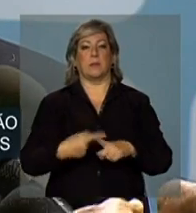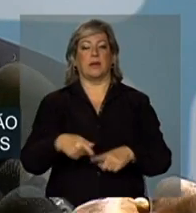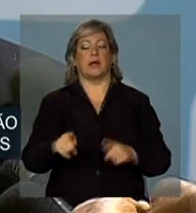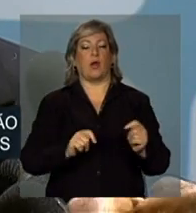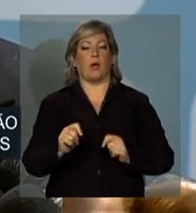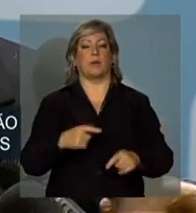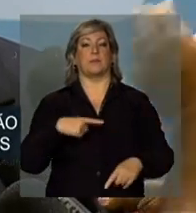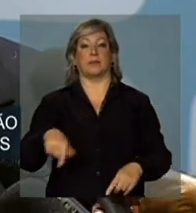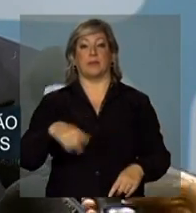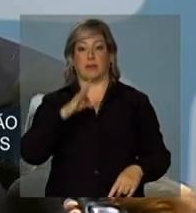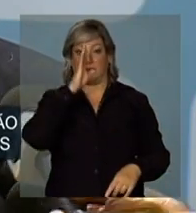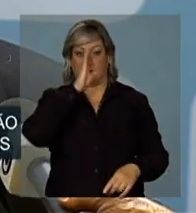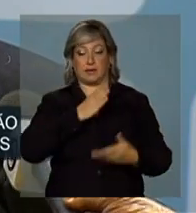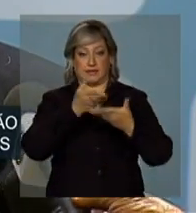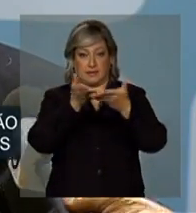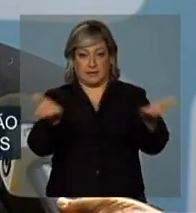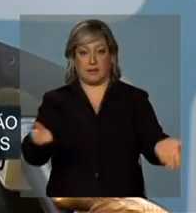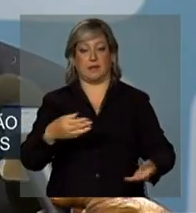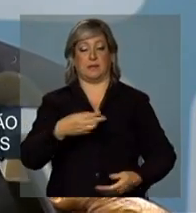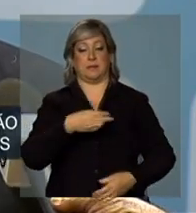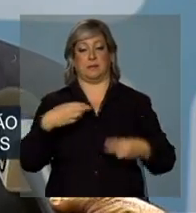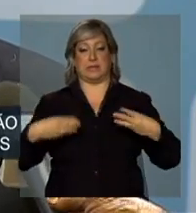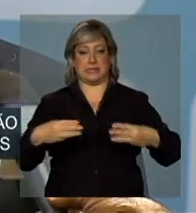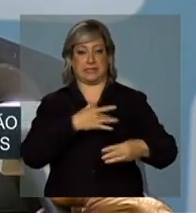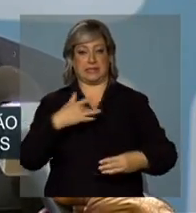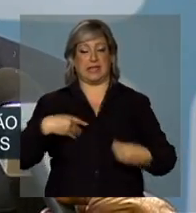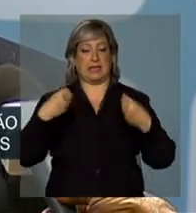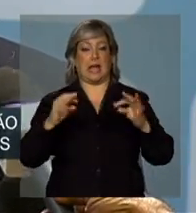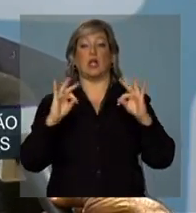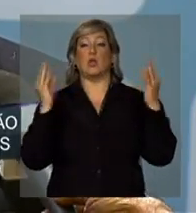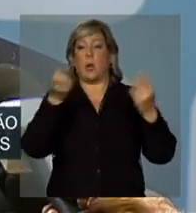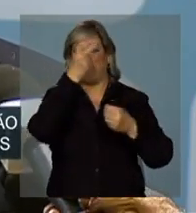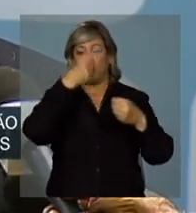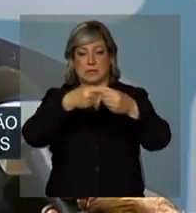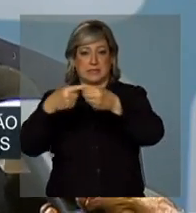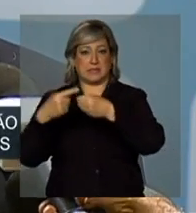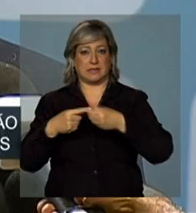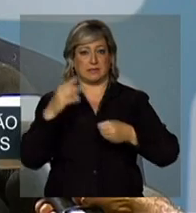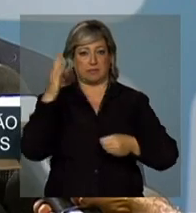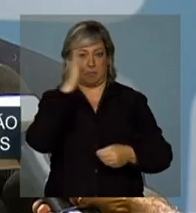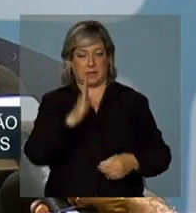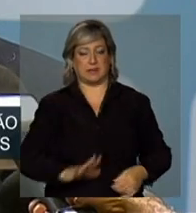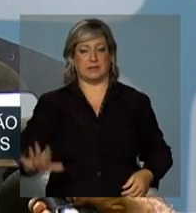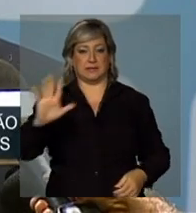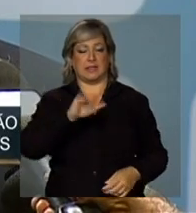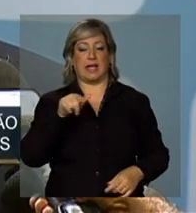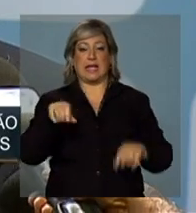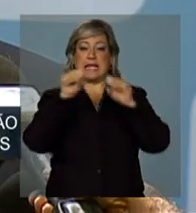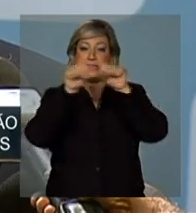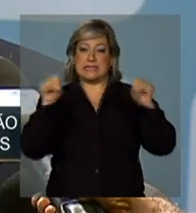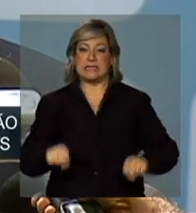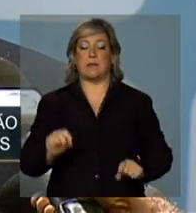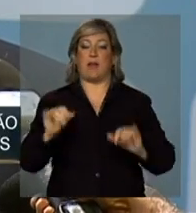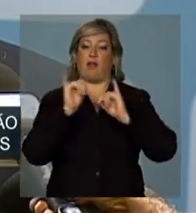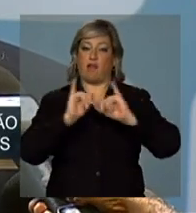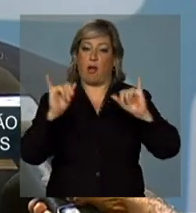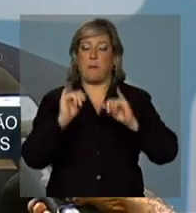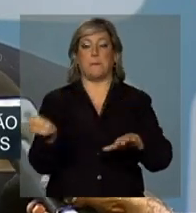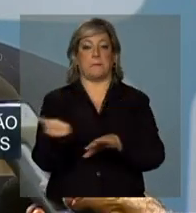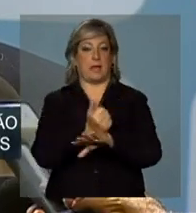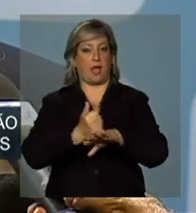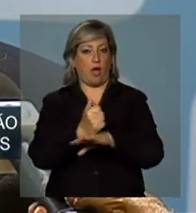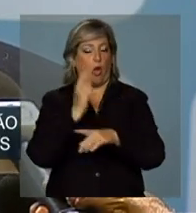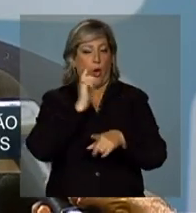graça, à disposição de todos os municípios brasileiros, esse sistema de informação, que vai dar melhor gestão, melhor